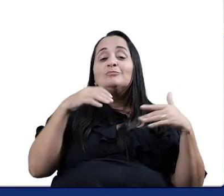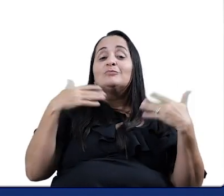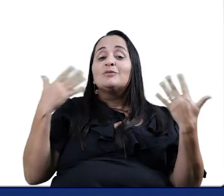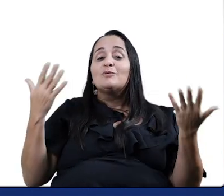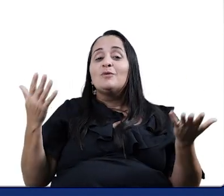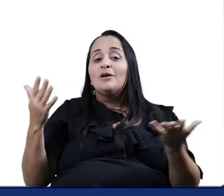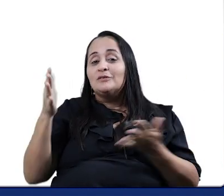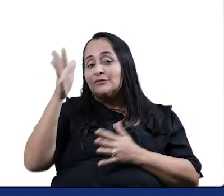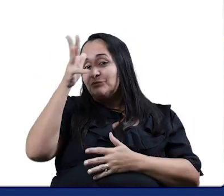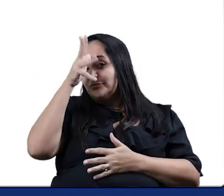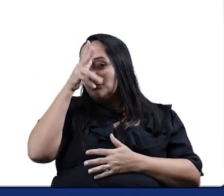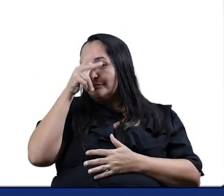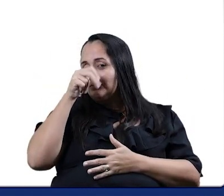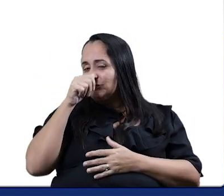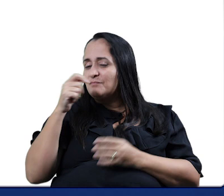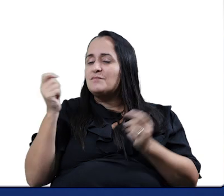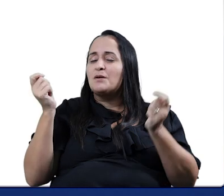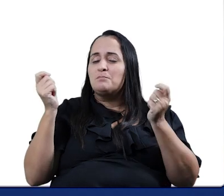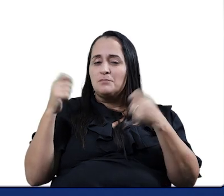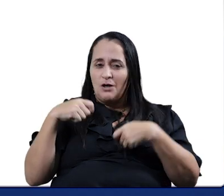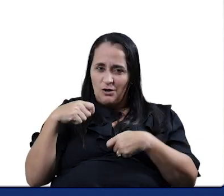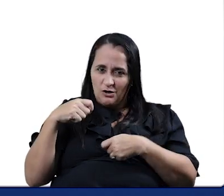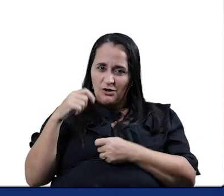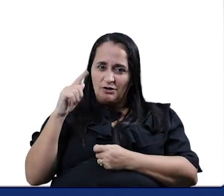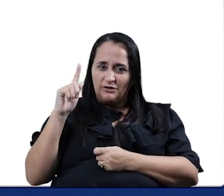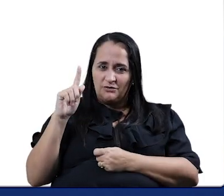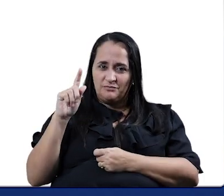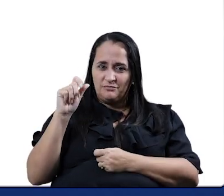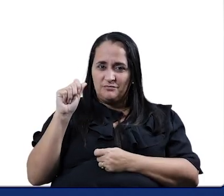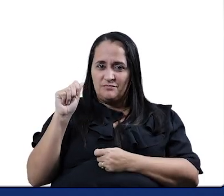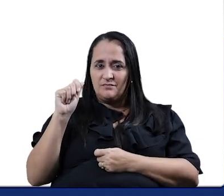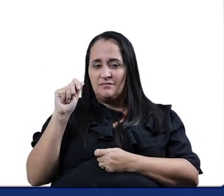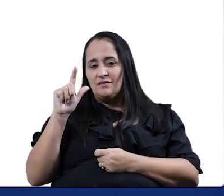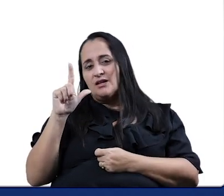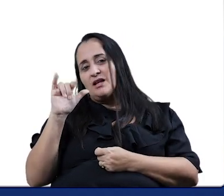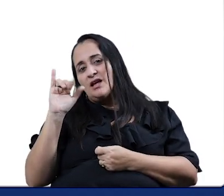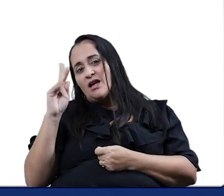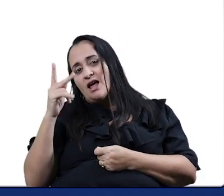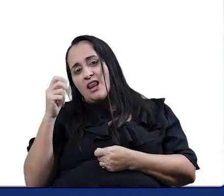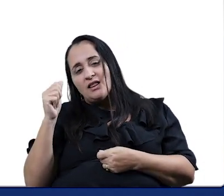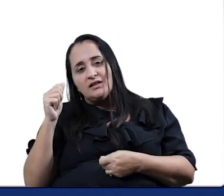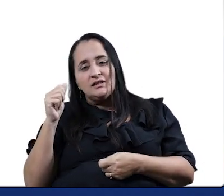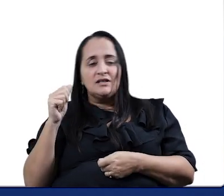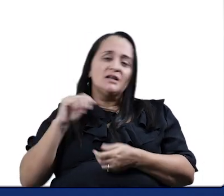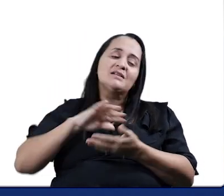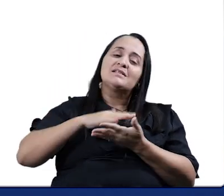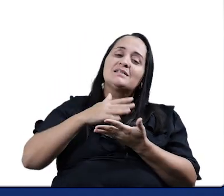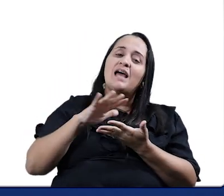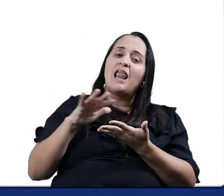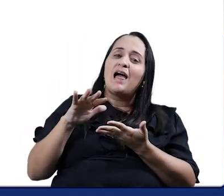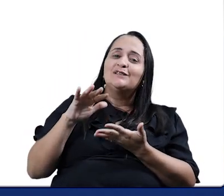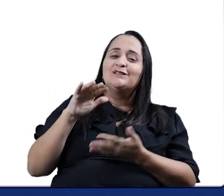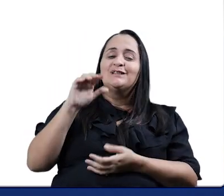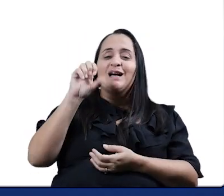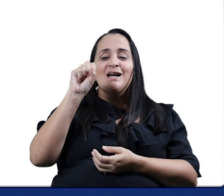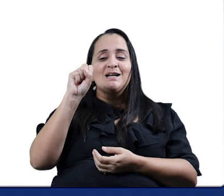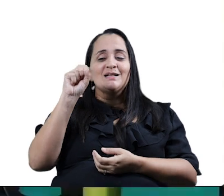Já disse que também pode rimar a galinha com saladinha. Porque termina com nhá.